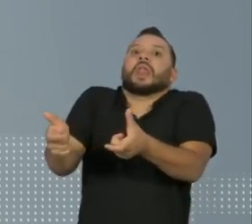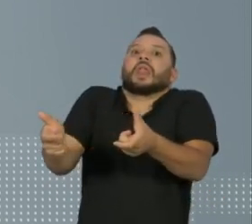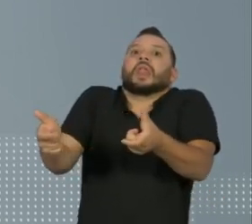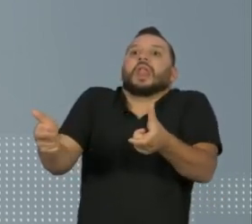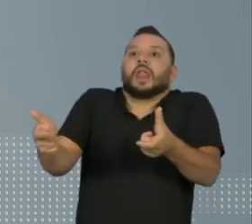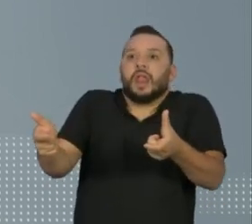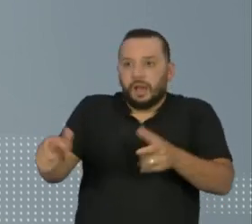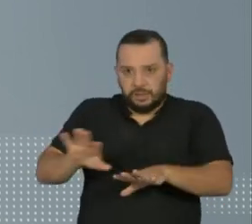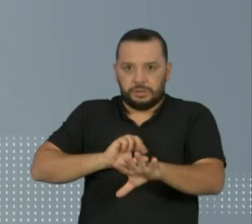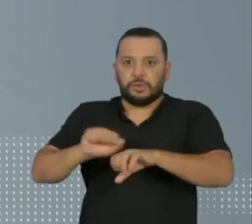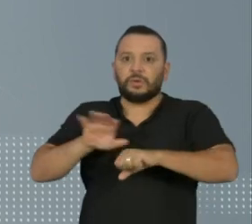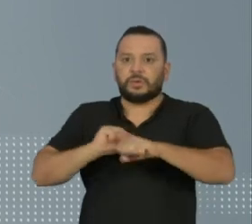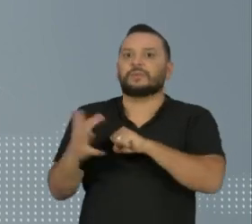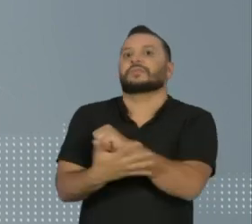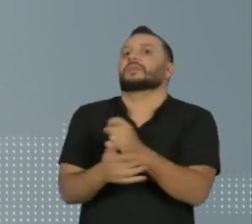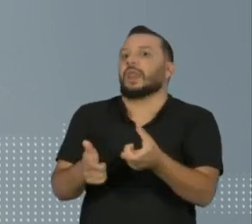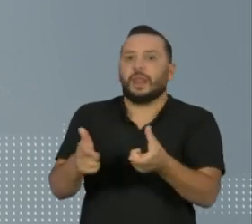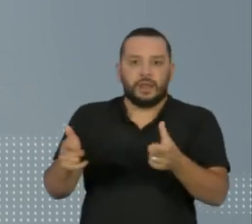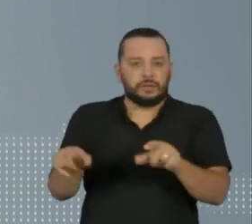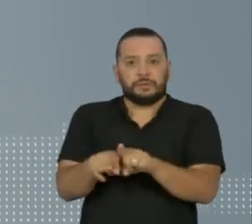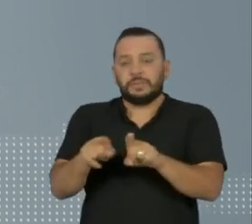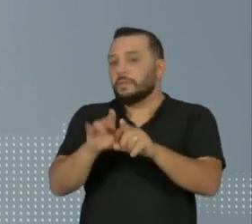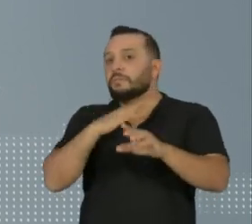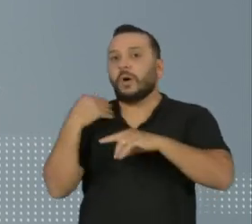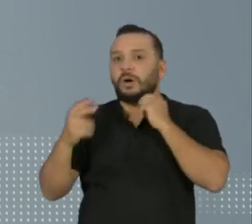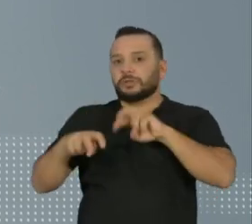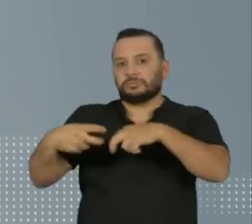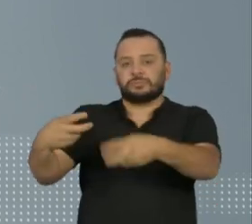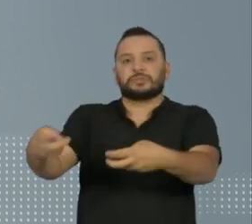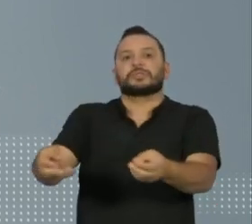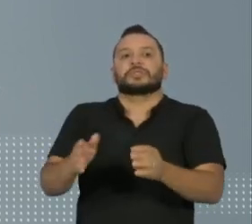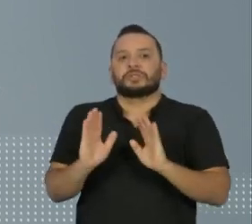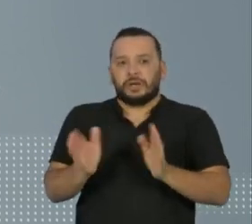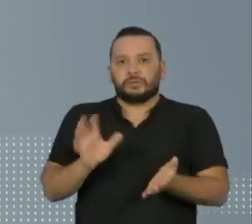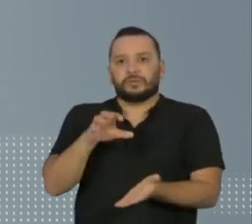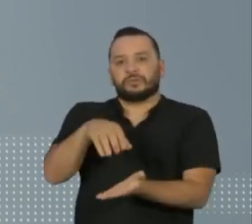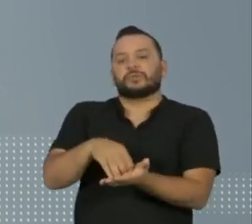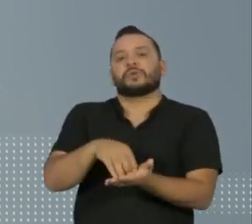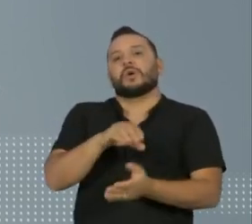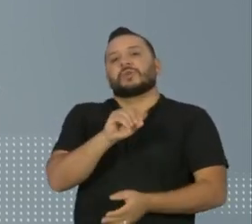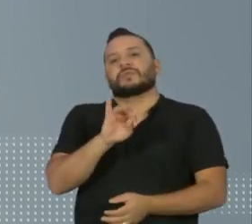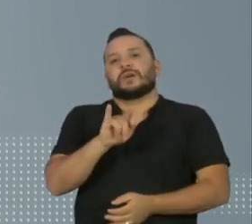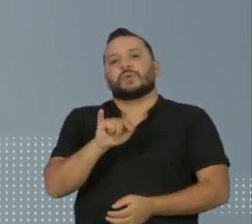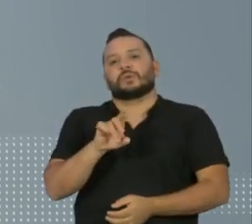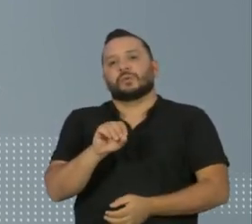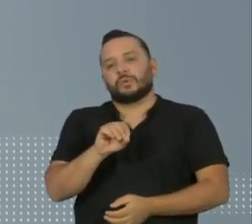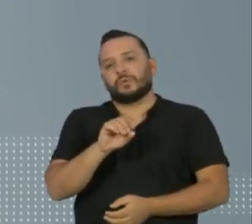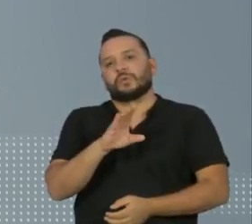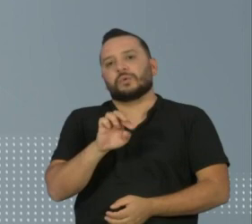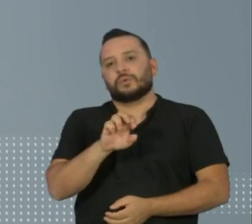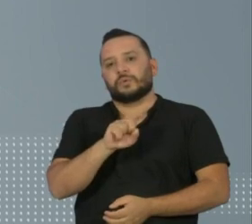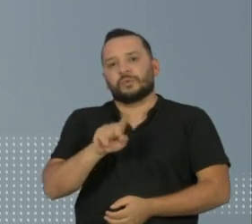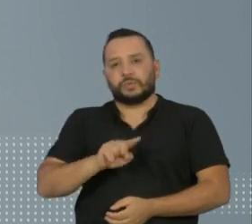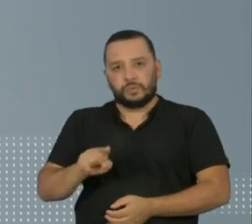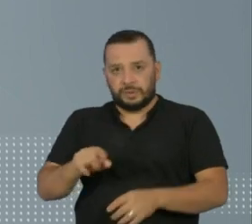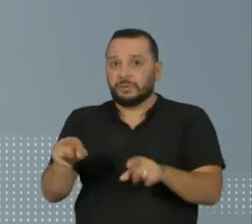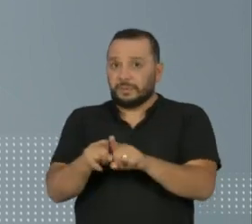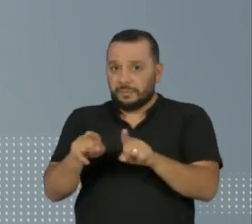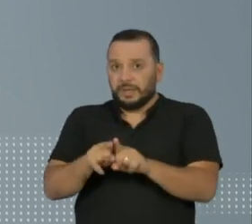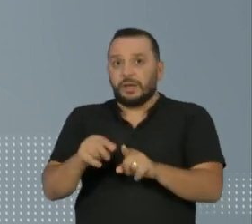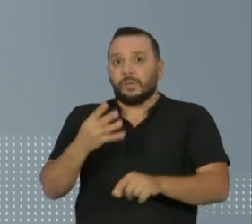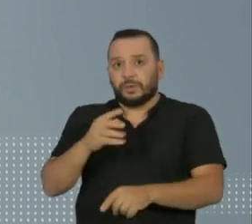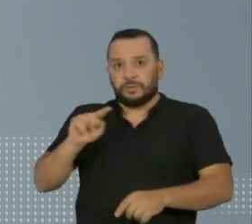maior número de crescimento de mortes, segundo a Fundação Oswaldo Cruz. Neste momento, o Estado tem 4.427